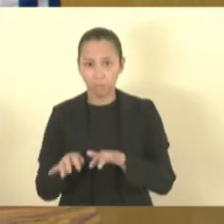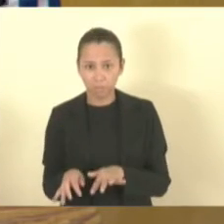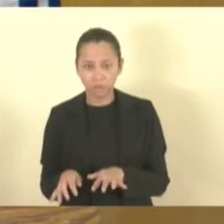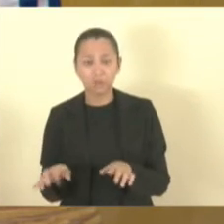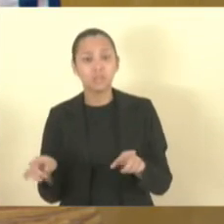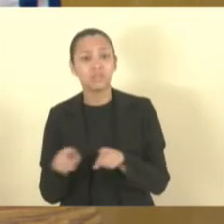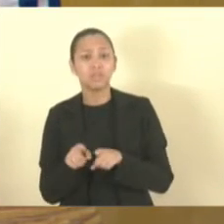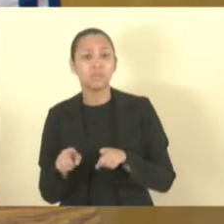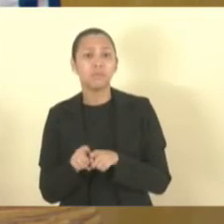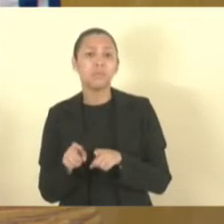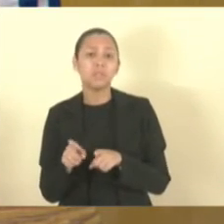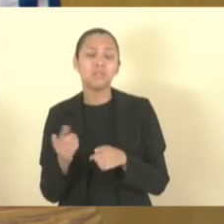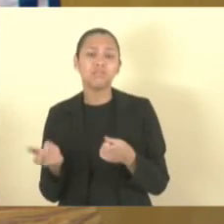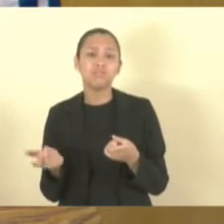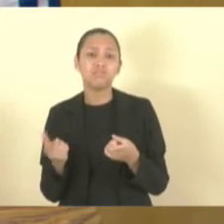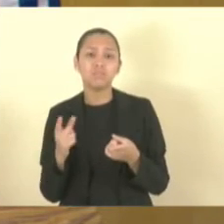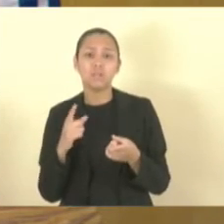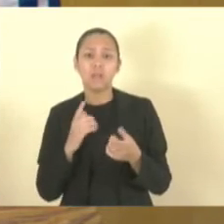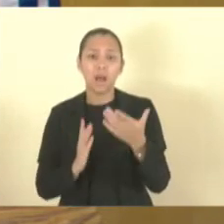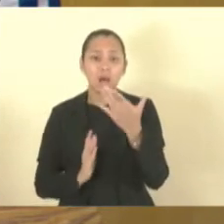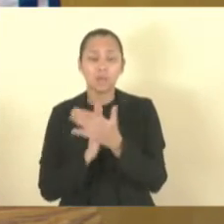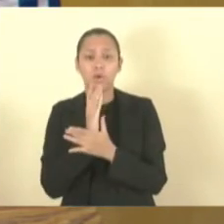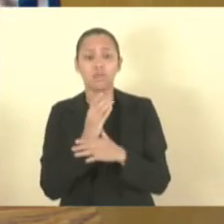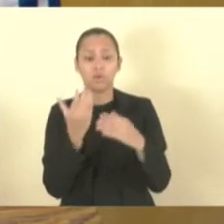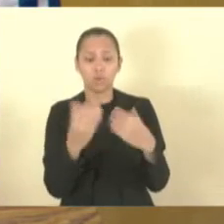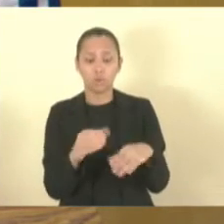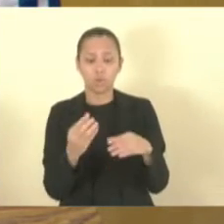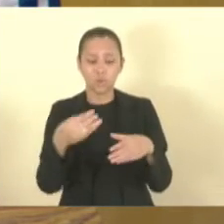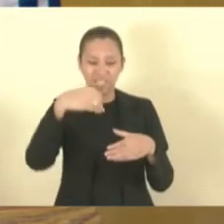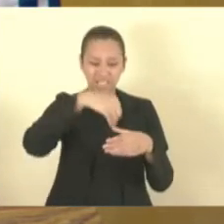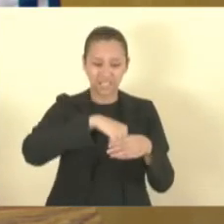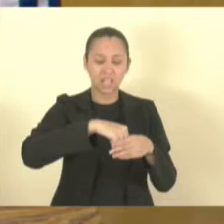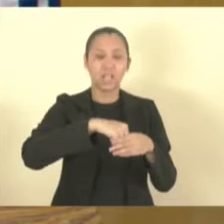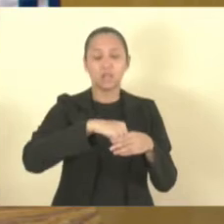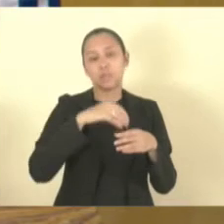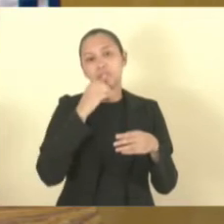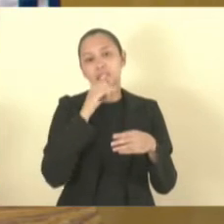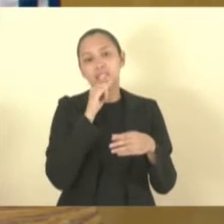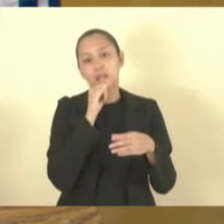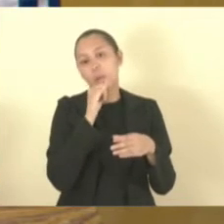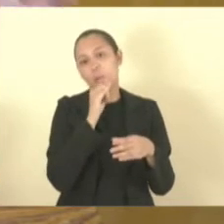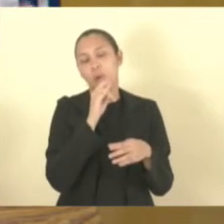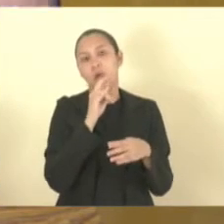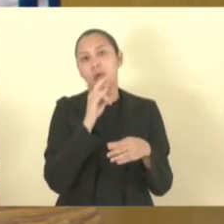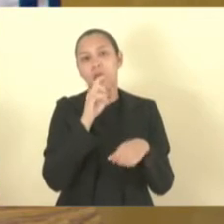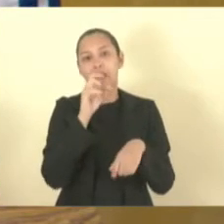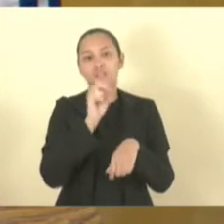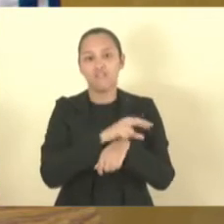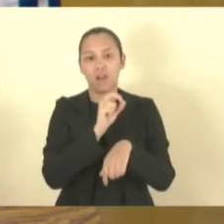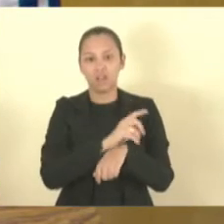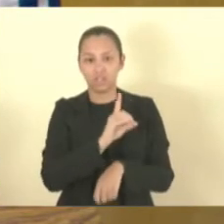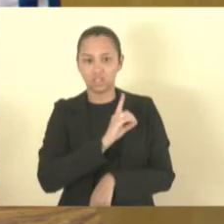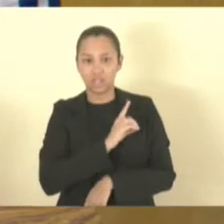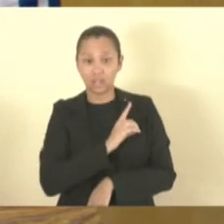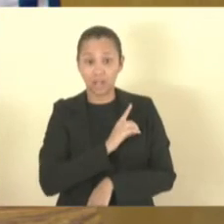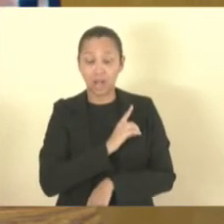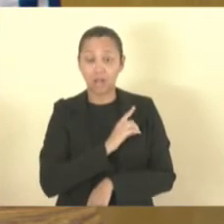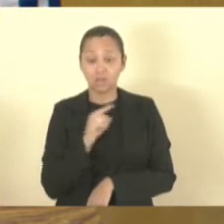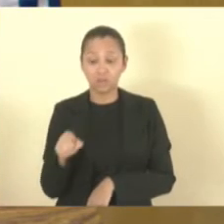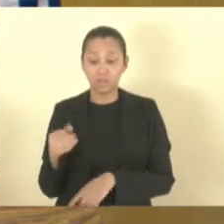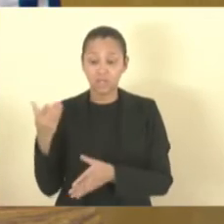que passam em um concurso interno para delegado, por exemplo, eles perdem também a